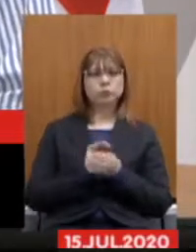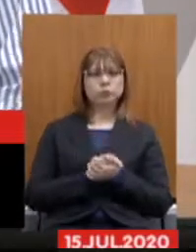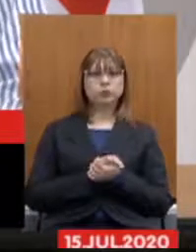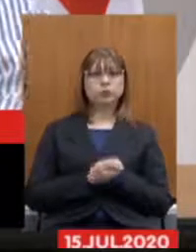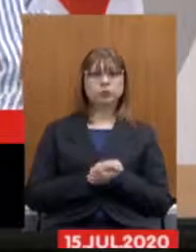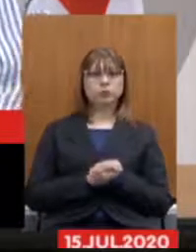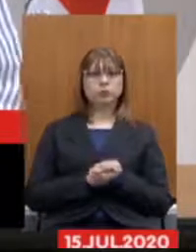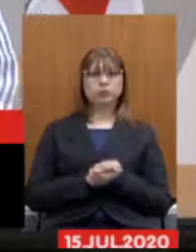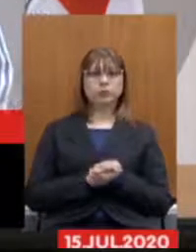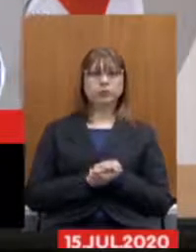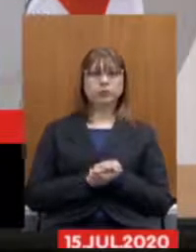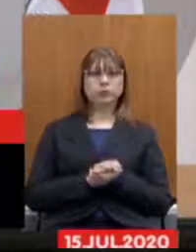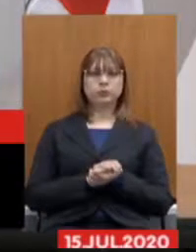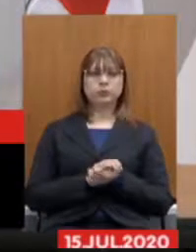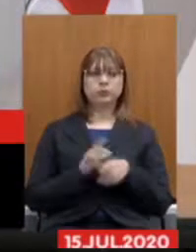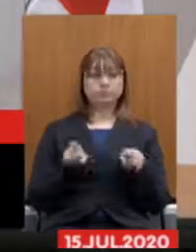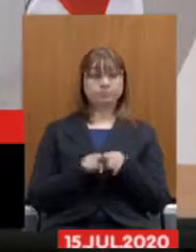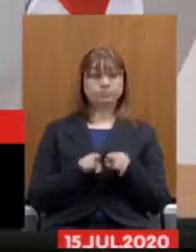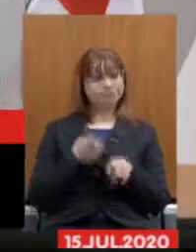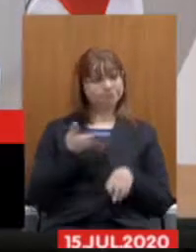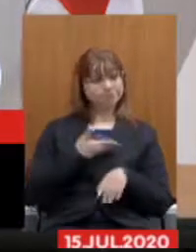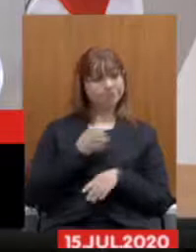os companheiros do SAMU